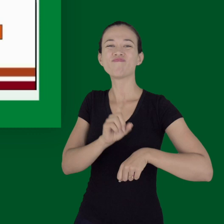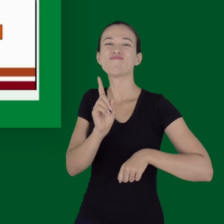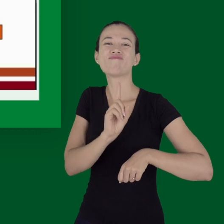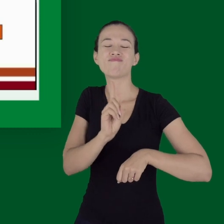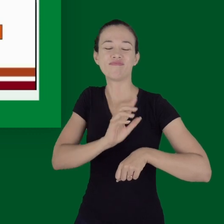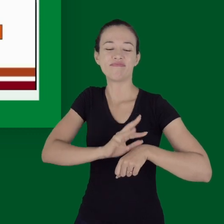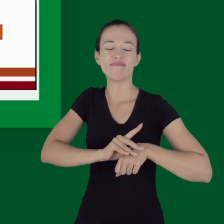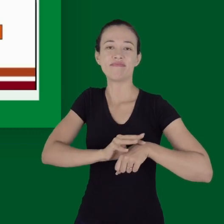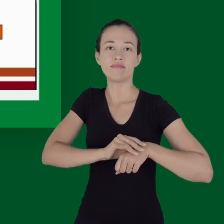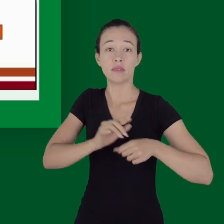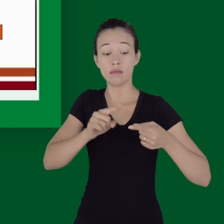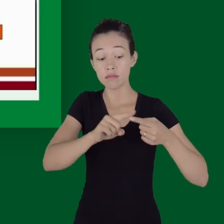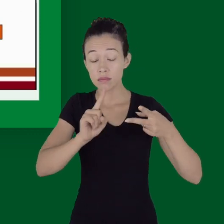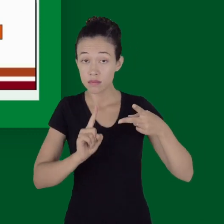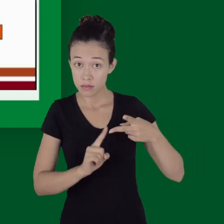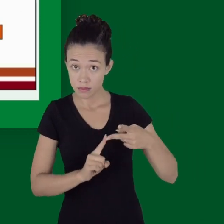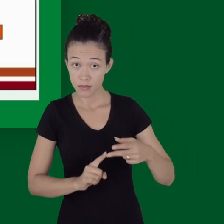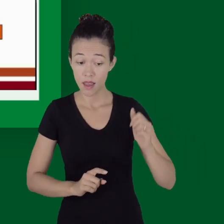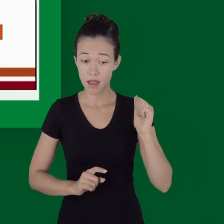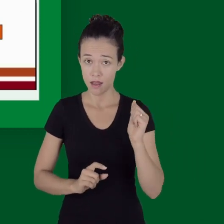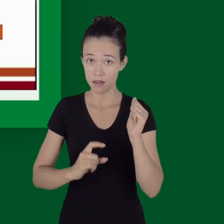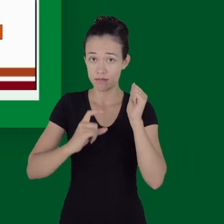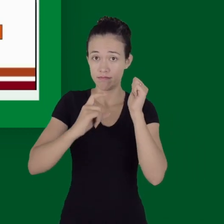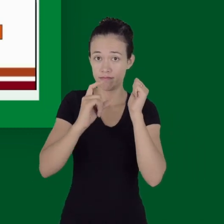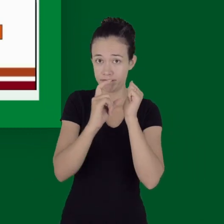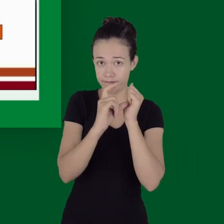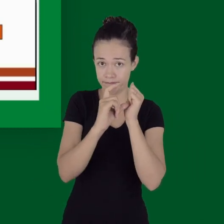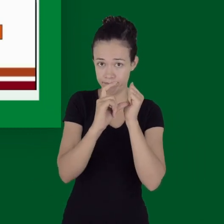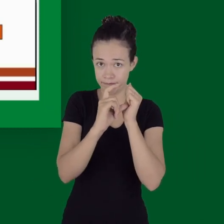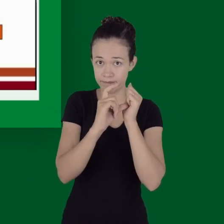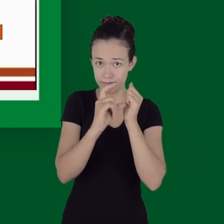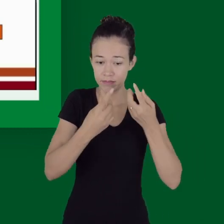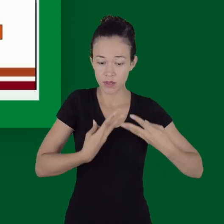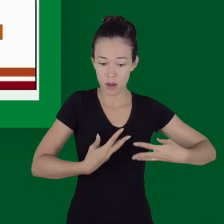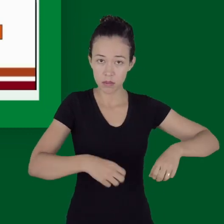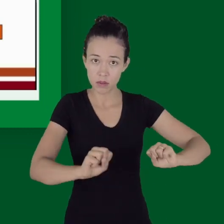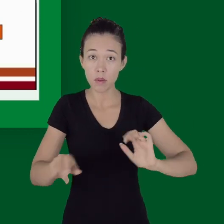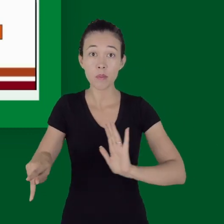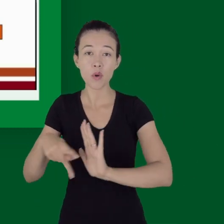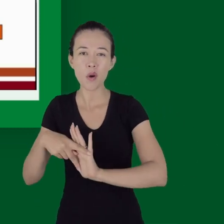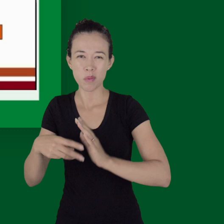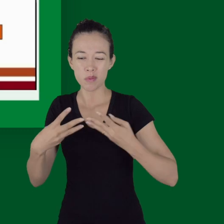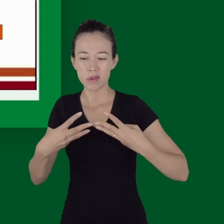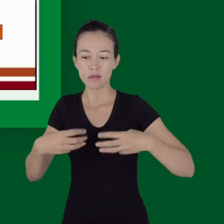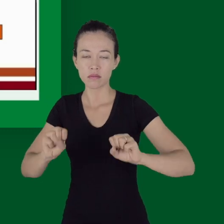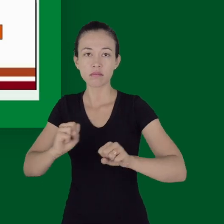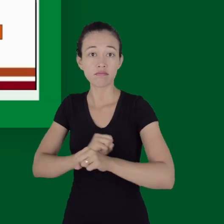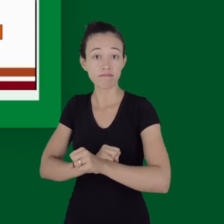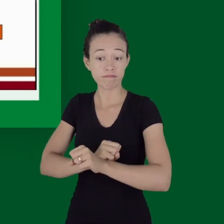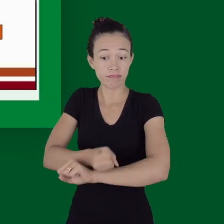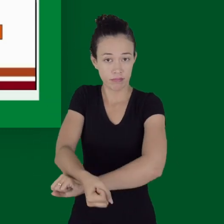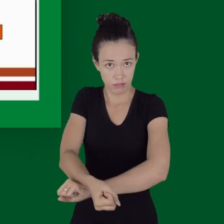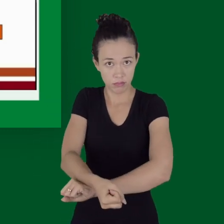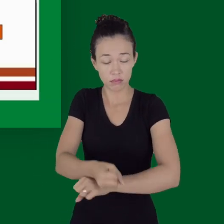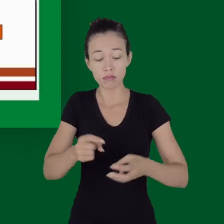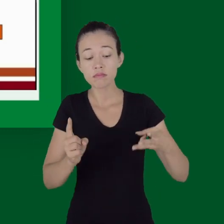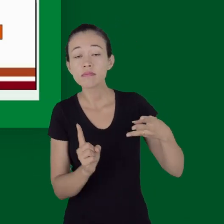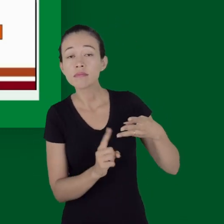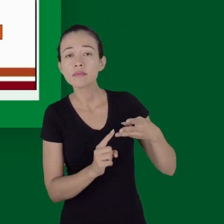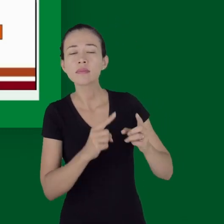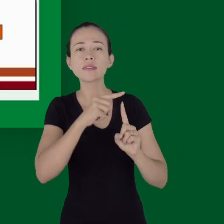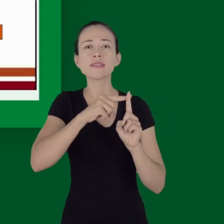pela acidose metabólica, que a gente já discutiu um pouco, que ela vem desse metabolismo anaeróbico, e também da